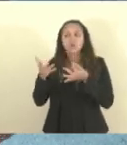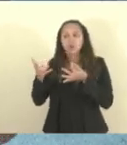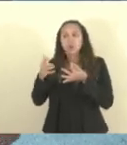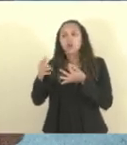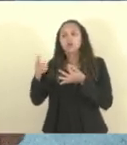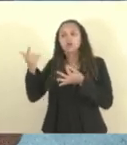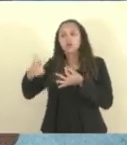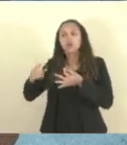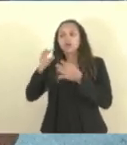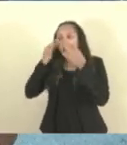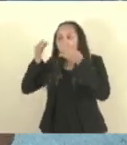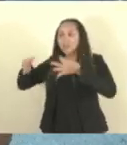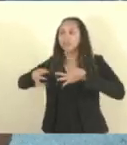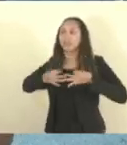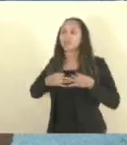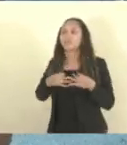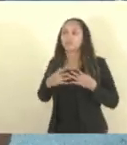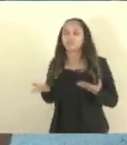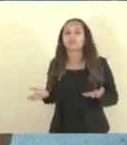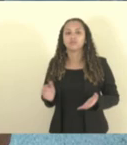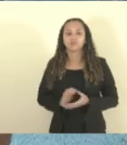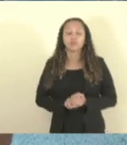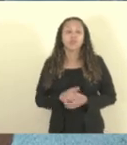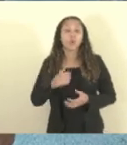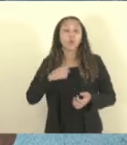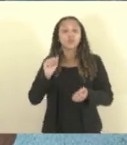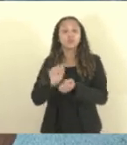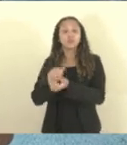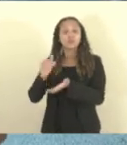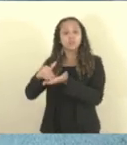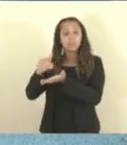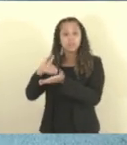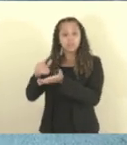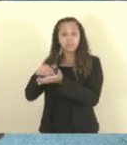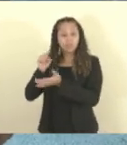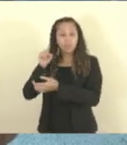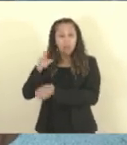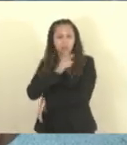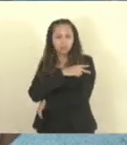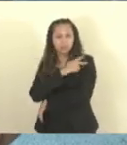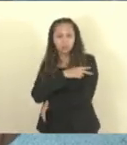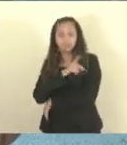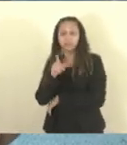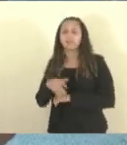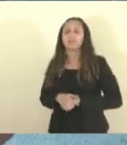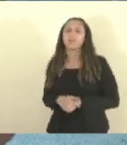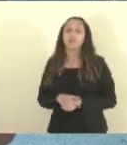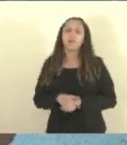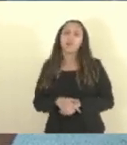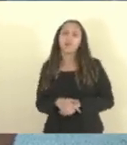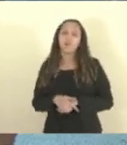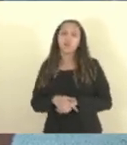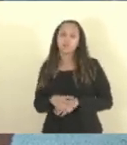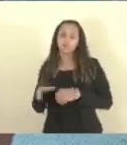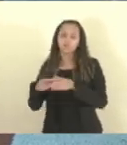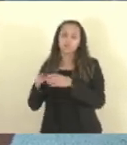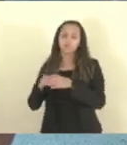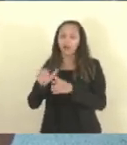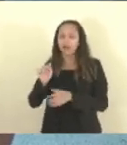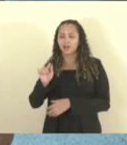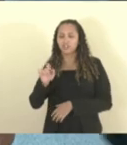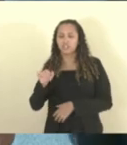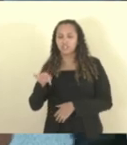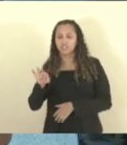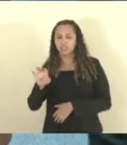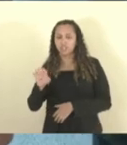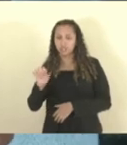estive lá com o secretário-chefe da Casa Civil, os agentes socioeducativos foram lá comigo,